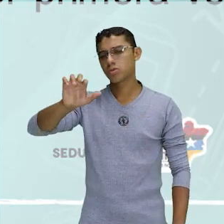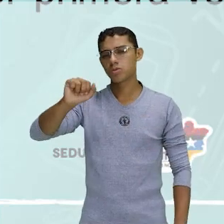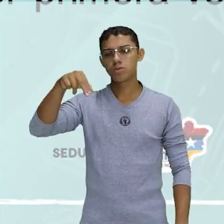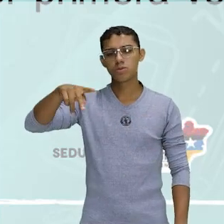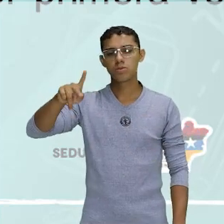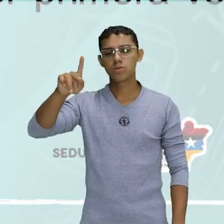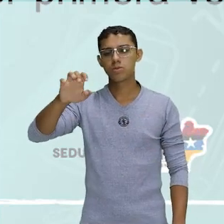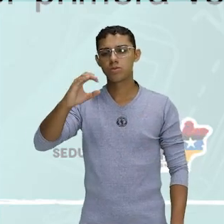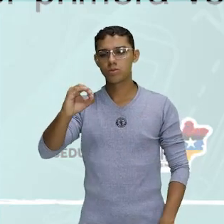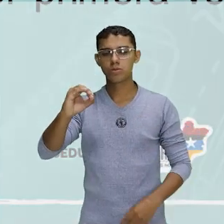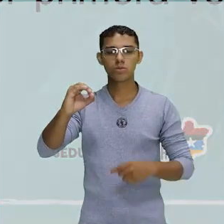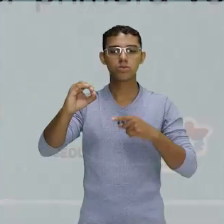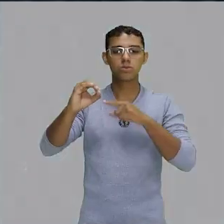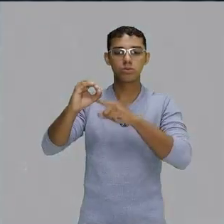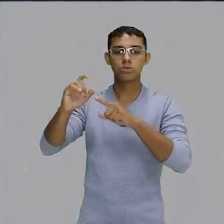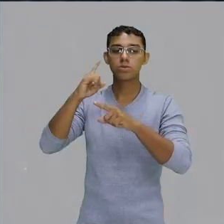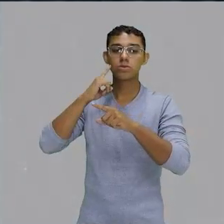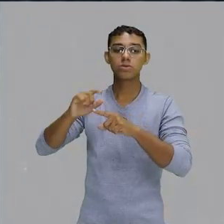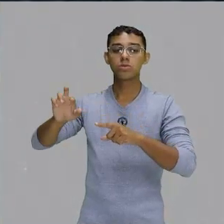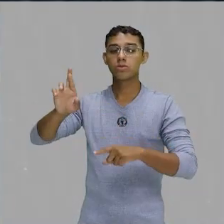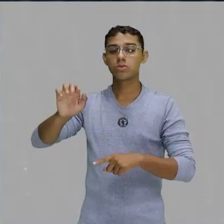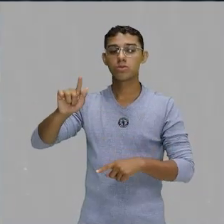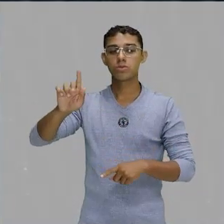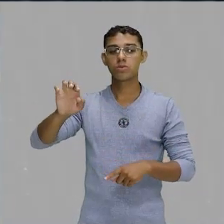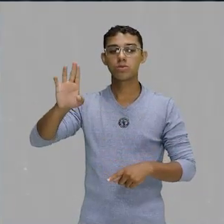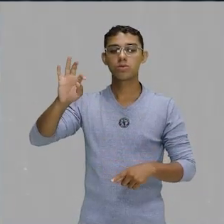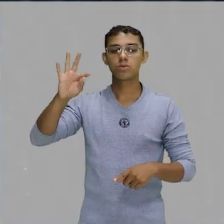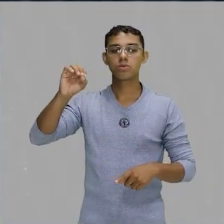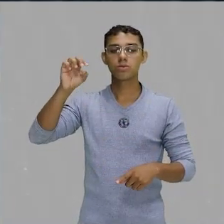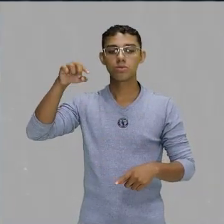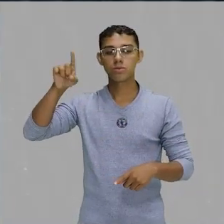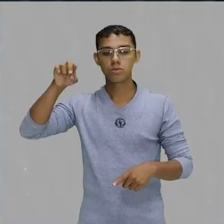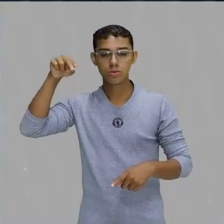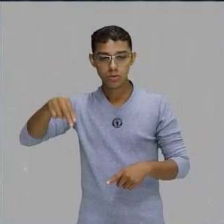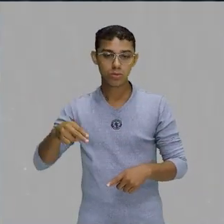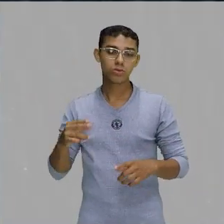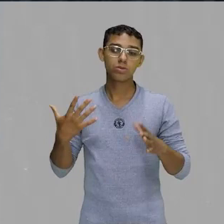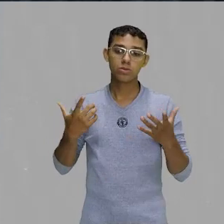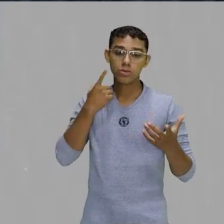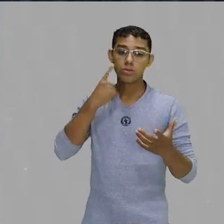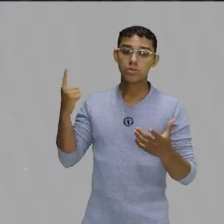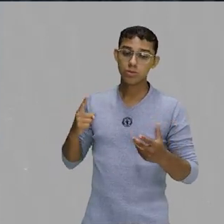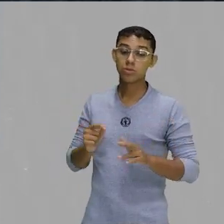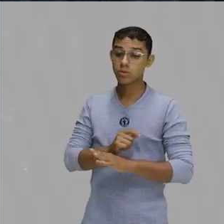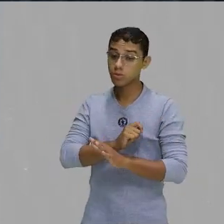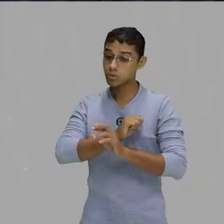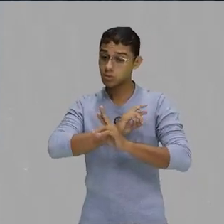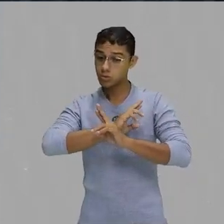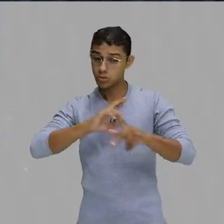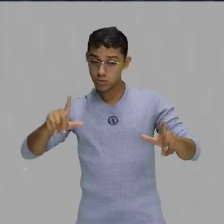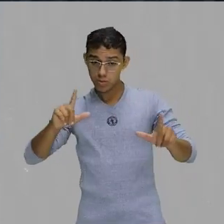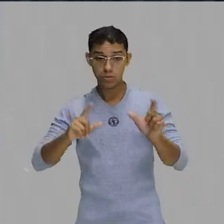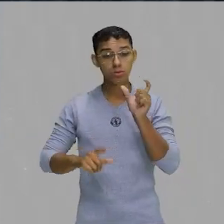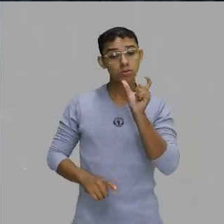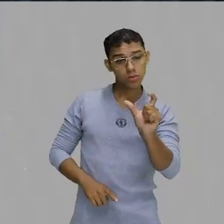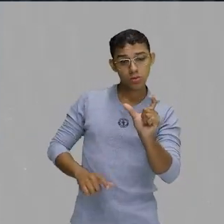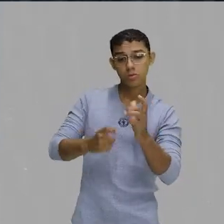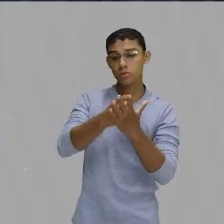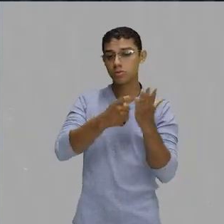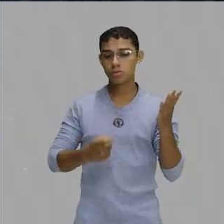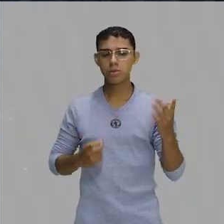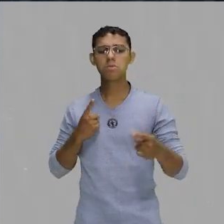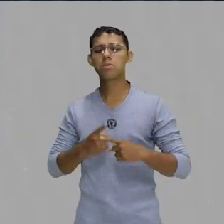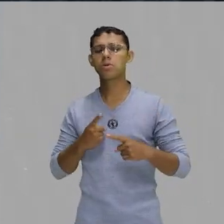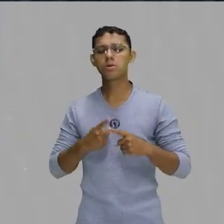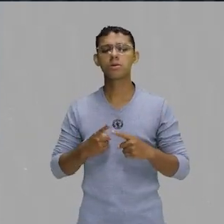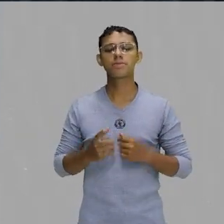chamada, está escrito reggaeton, de forma diferenciada do que está escrito no texto. E eu vou já explicar por quê.